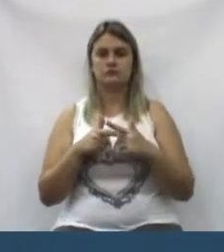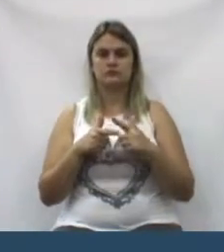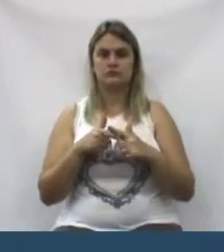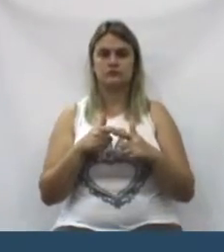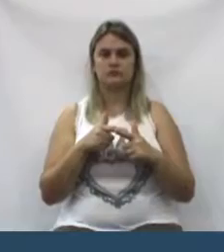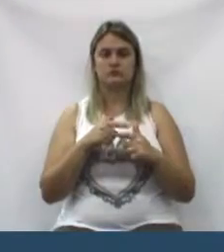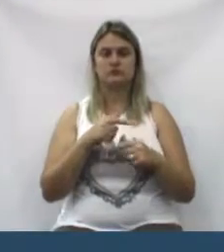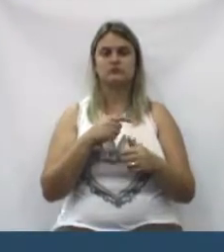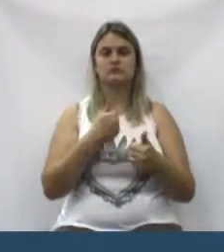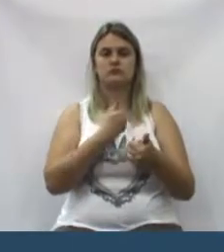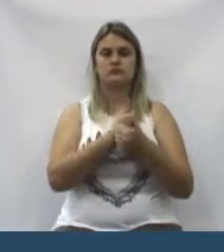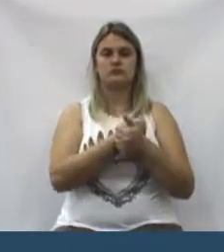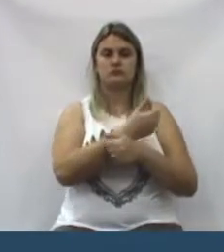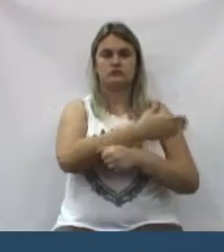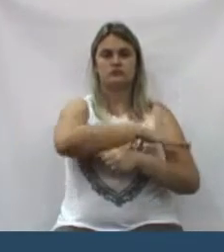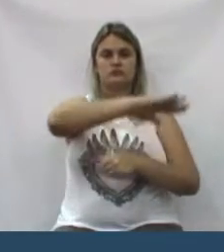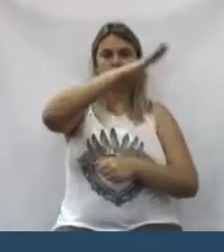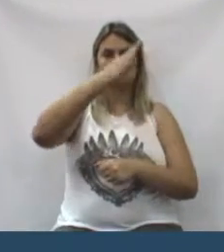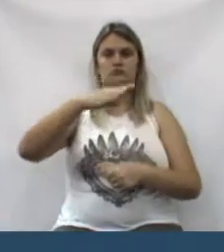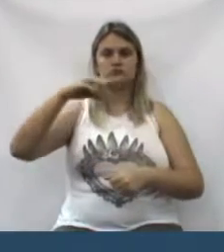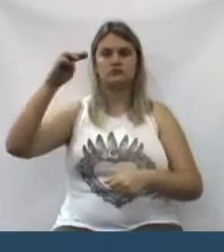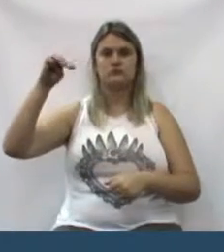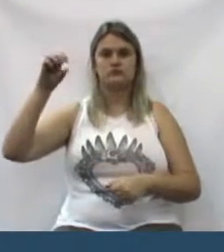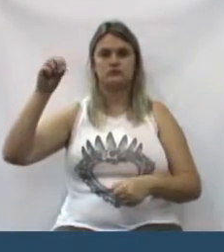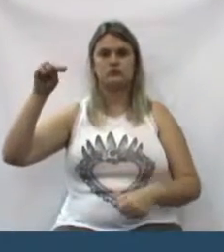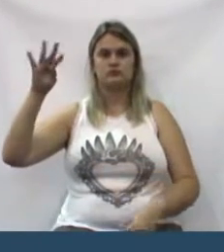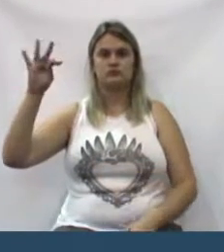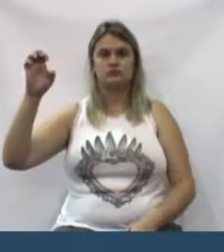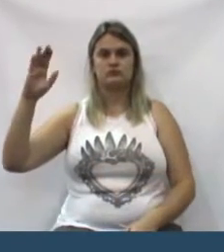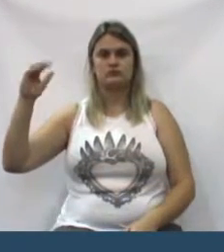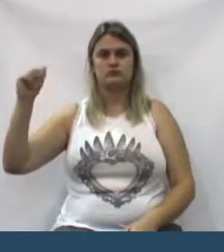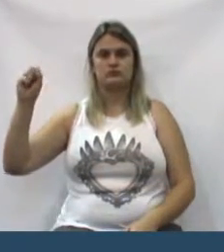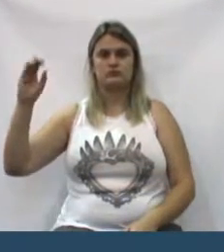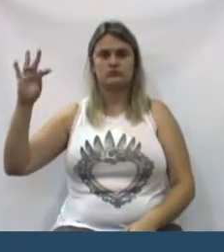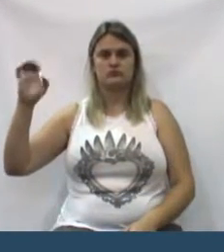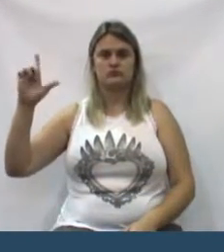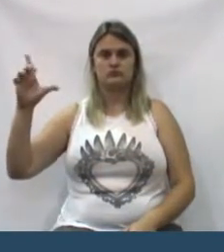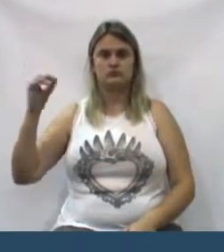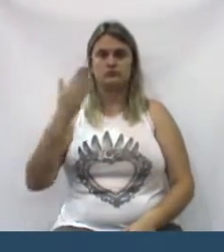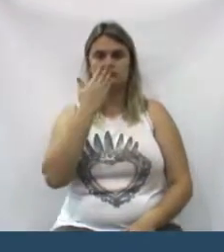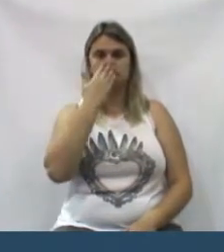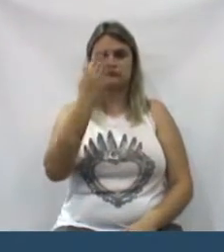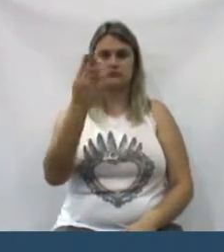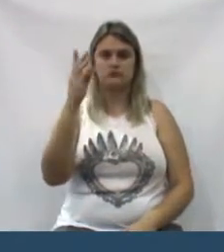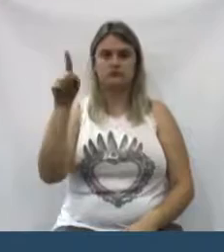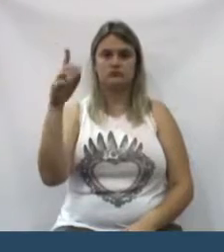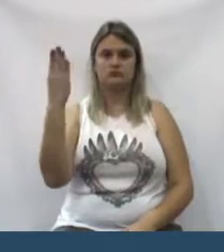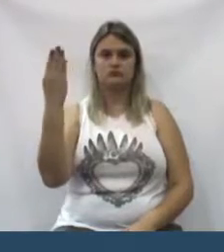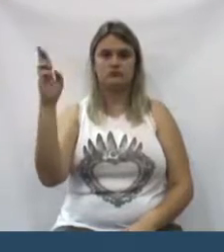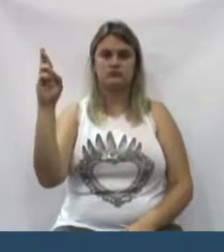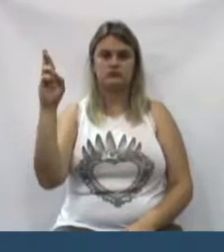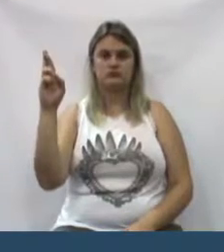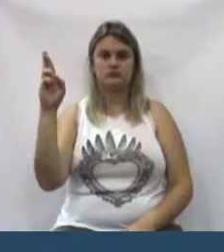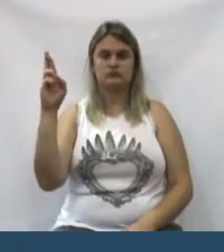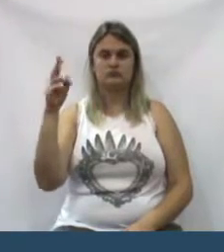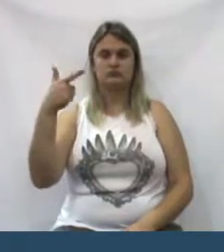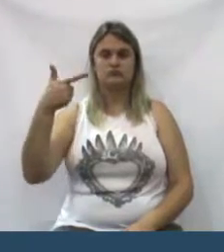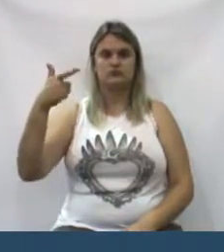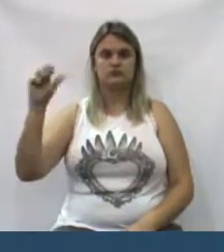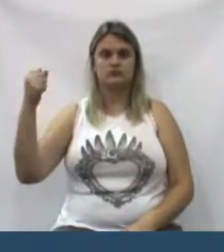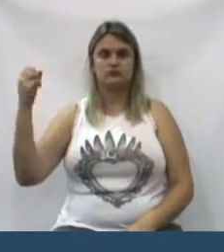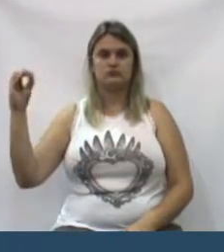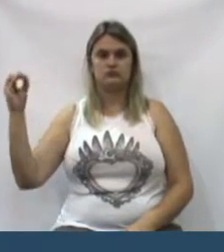do Monte Castelo estão com a frente da casa no asfalto que hoje é a BR que liga a